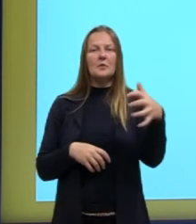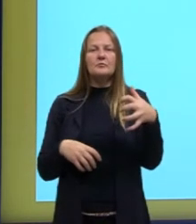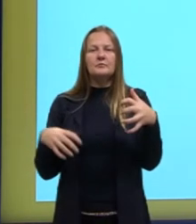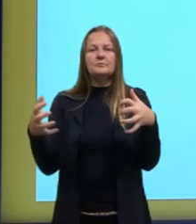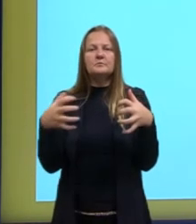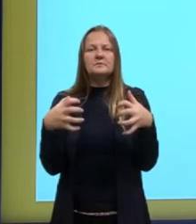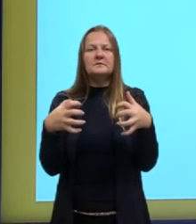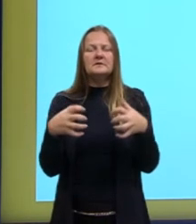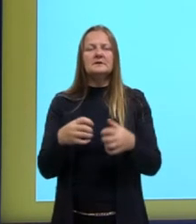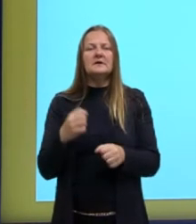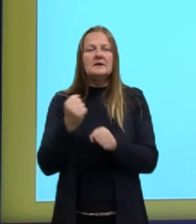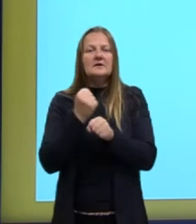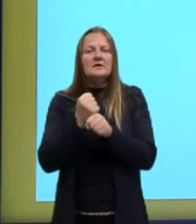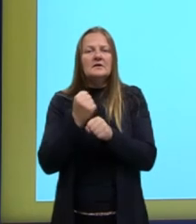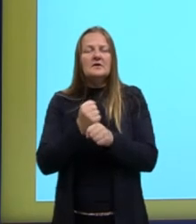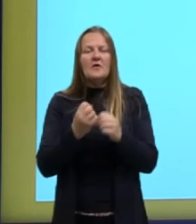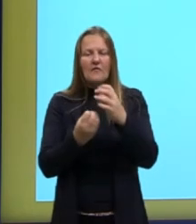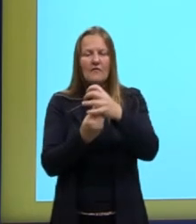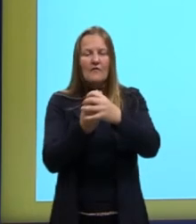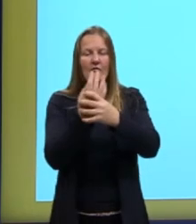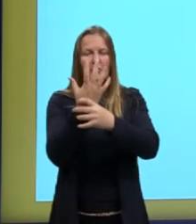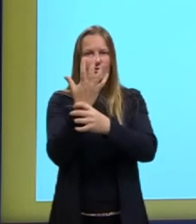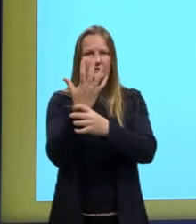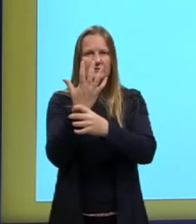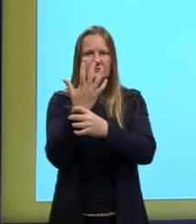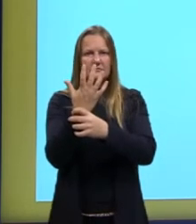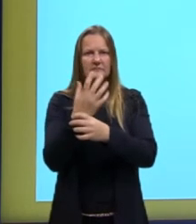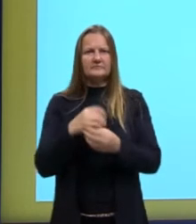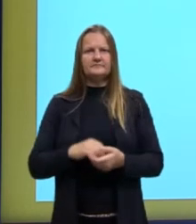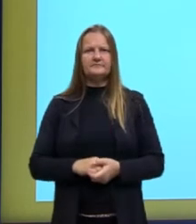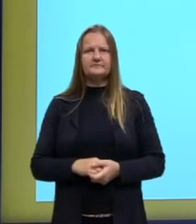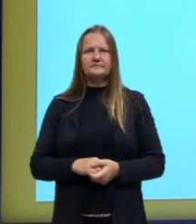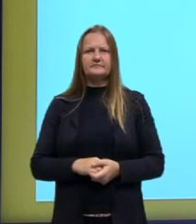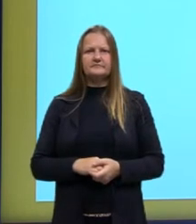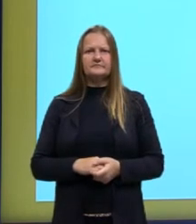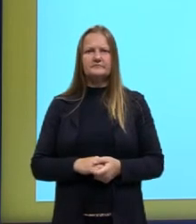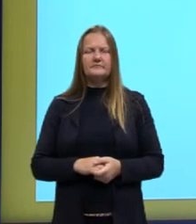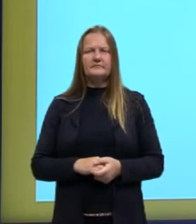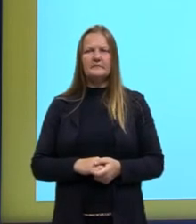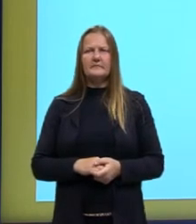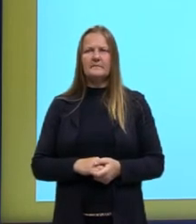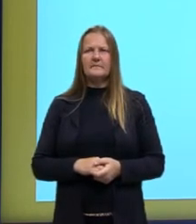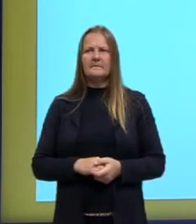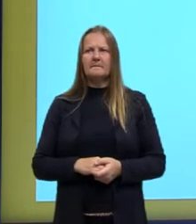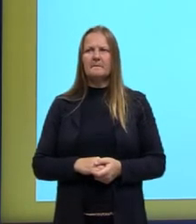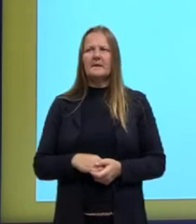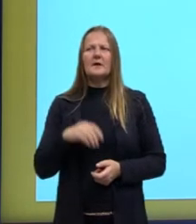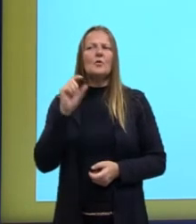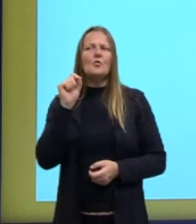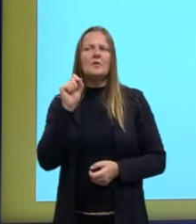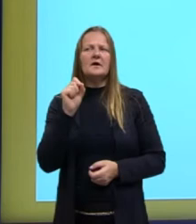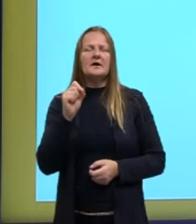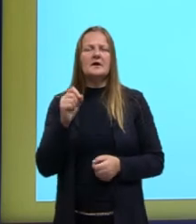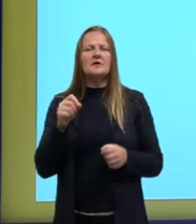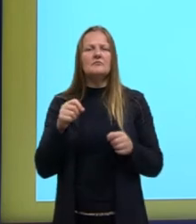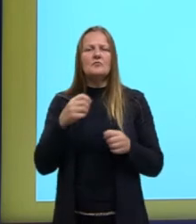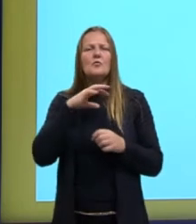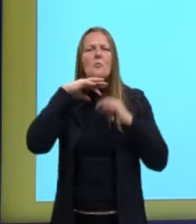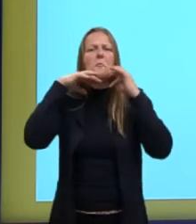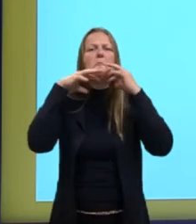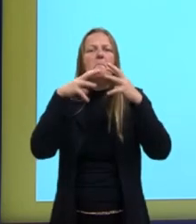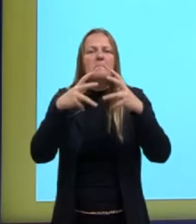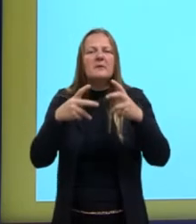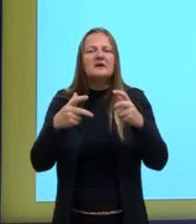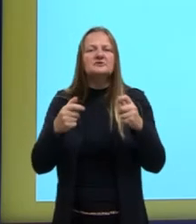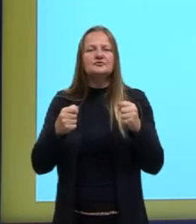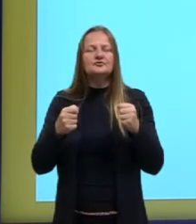da produção de flores. Bom, primeiro nós temos que ter em mente que a